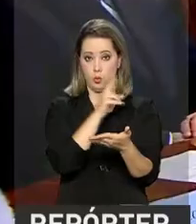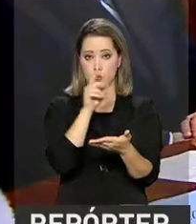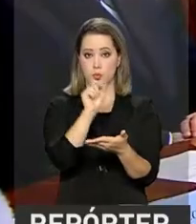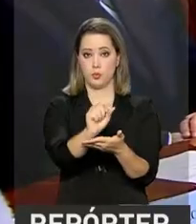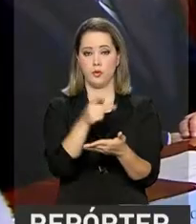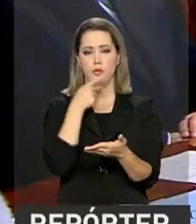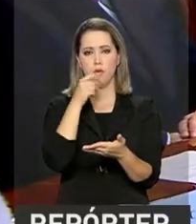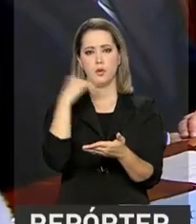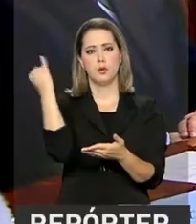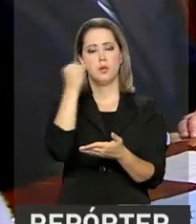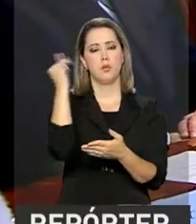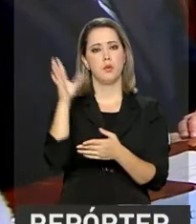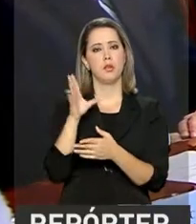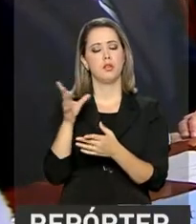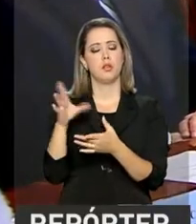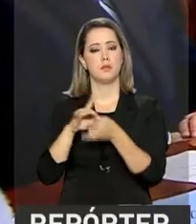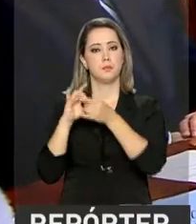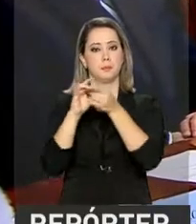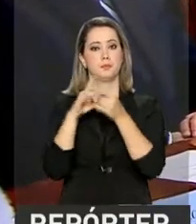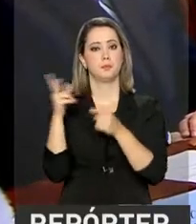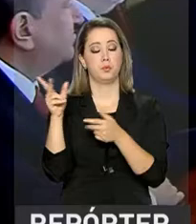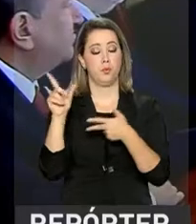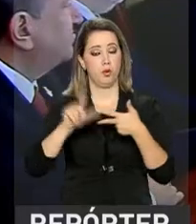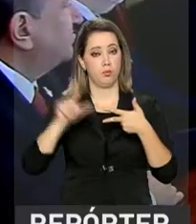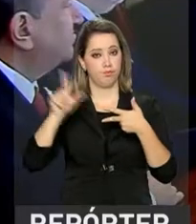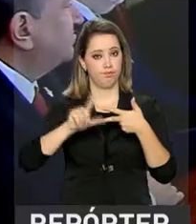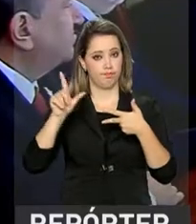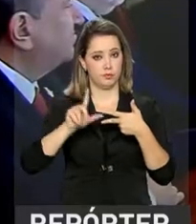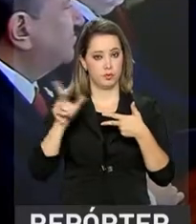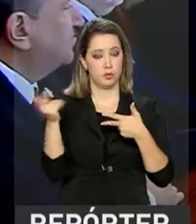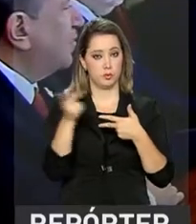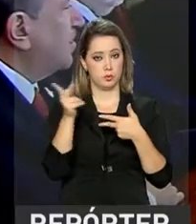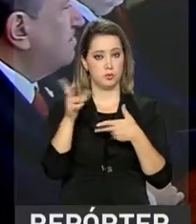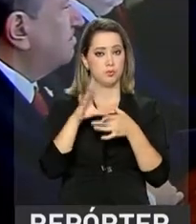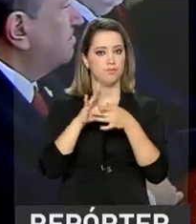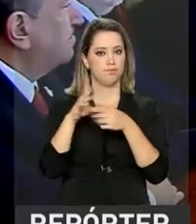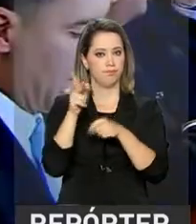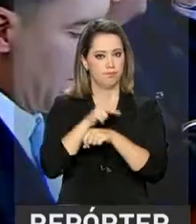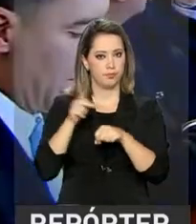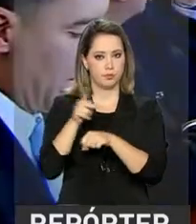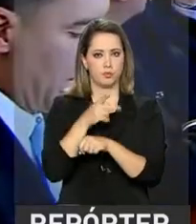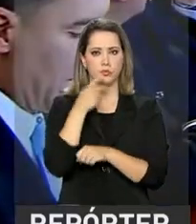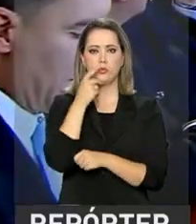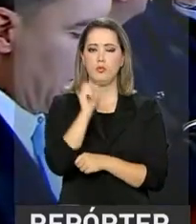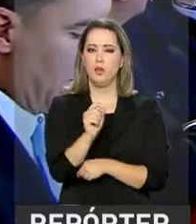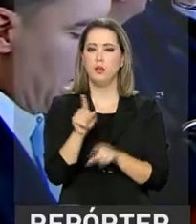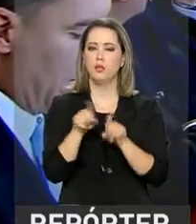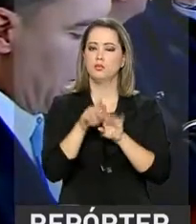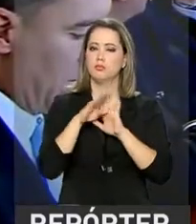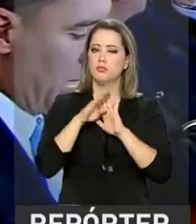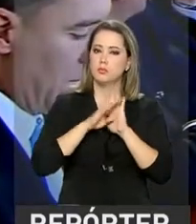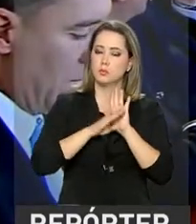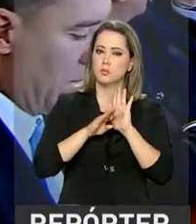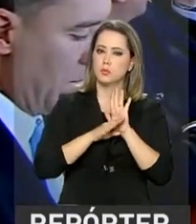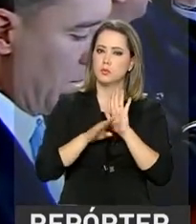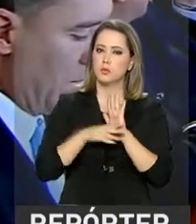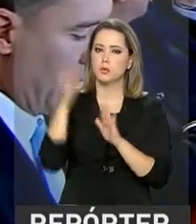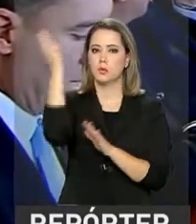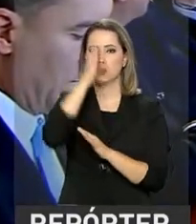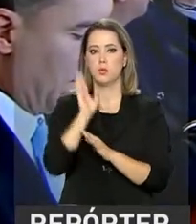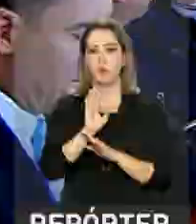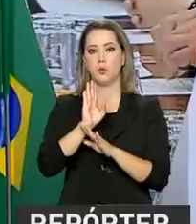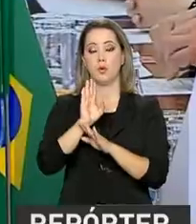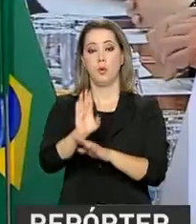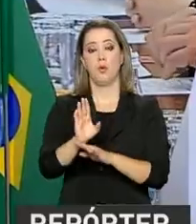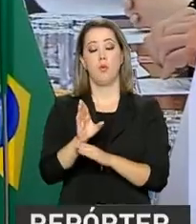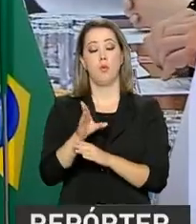importância da cooperação entre o legislativo dos dois países e falou sobre as medidas que vêm sendo implementadas no Brasil, com o